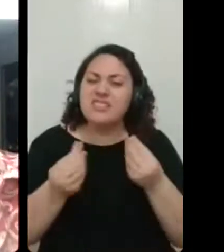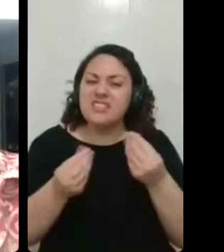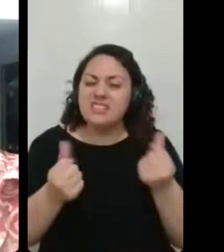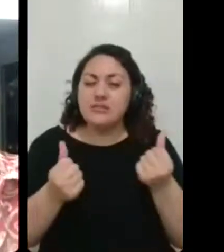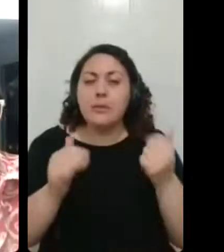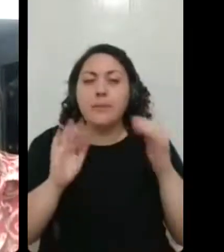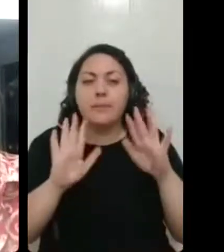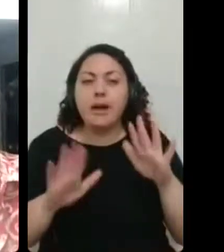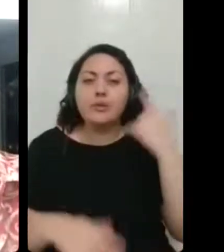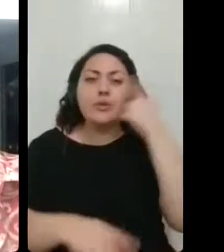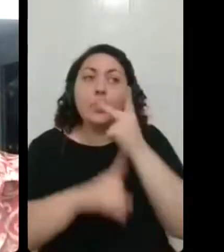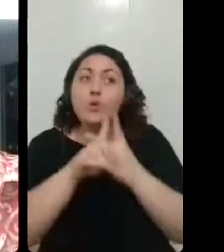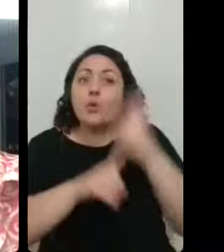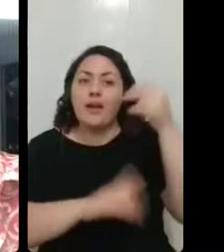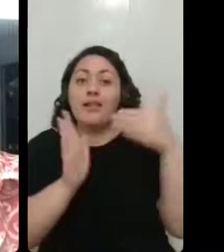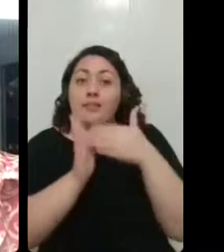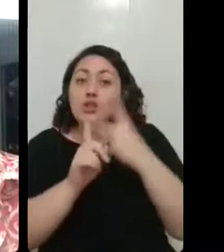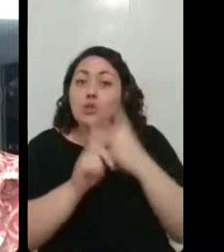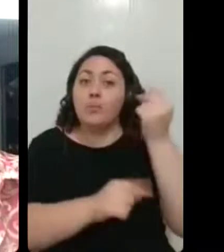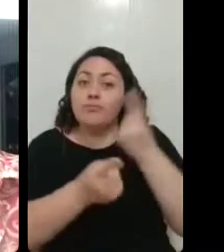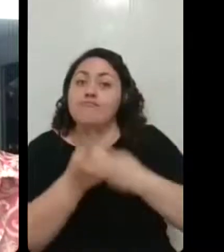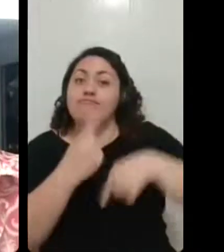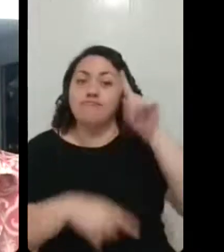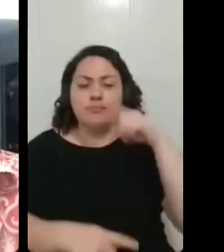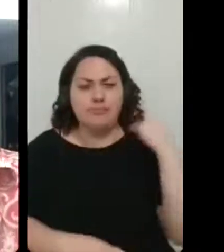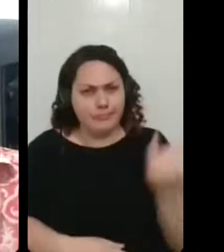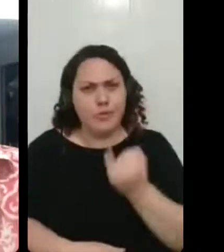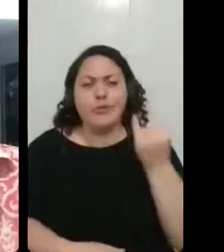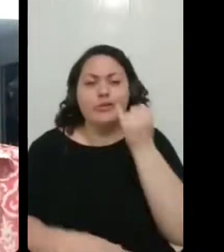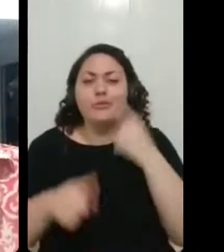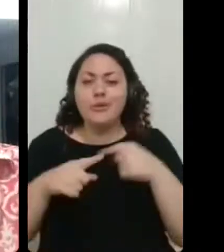limite que é super importante, sabe? A gente se dá conta